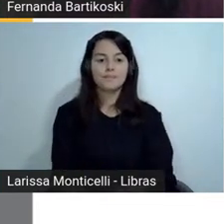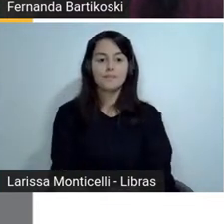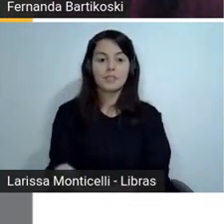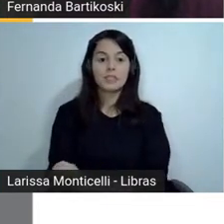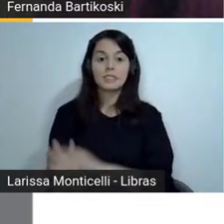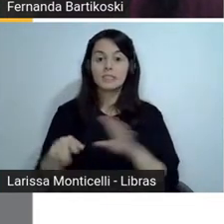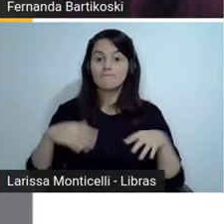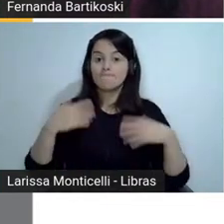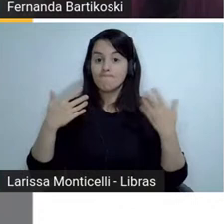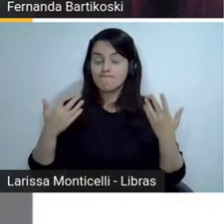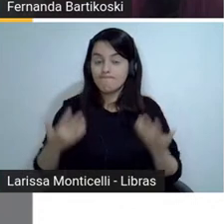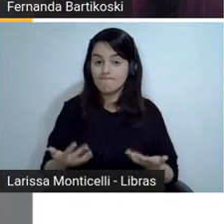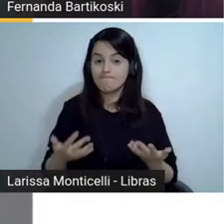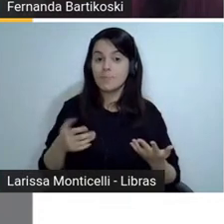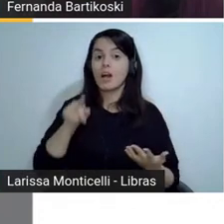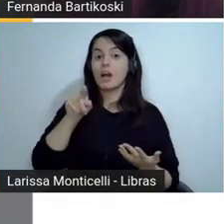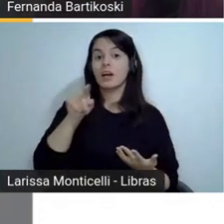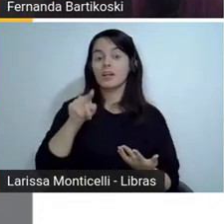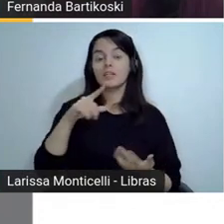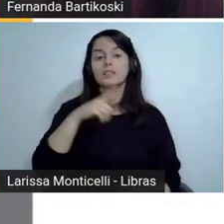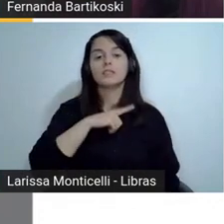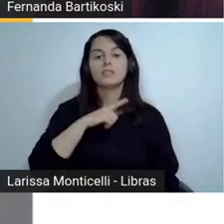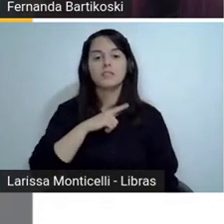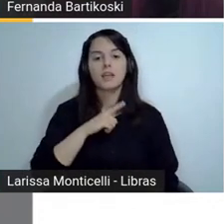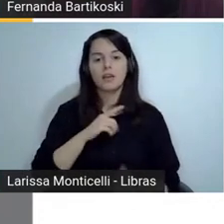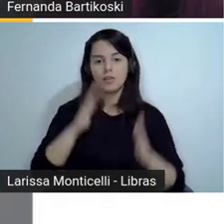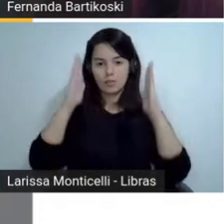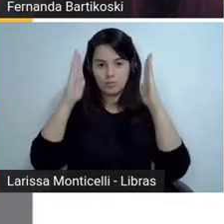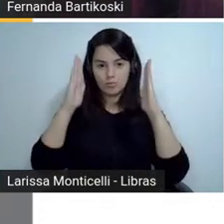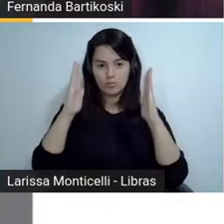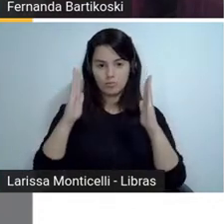a gente projetou só uma parte do